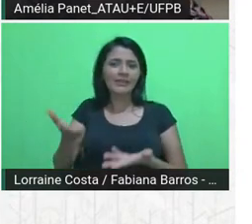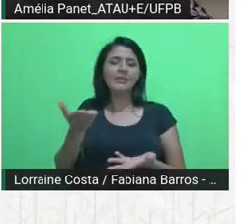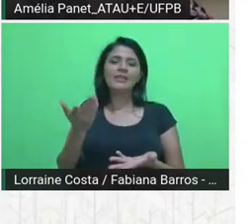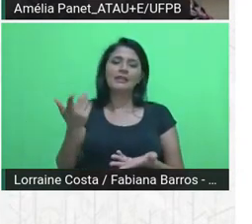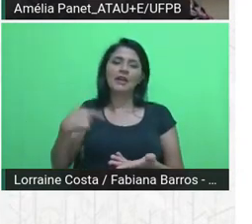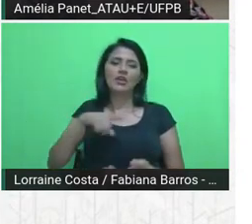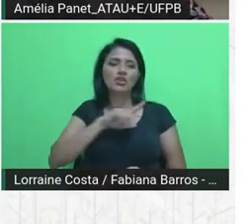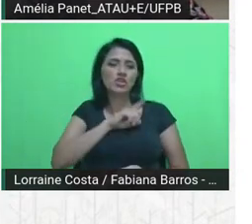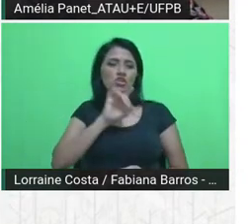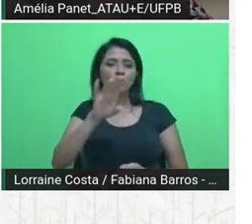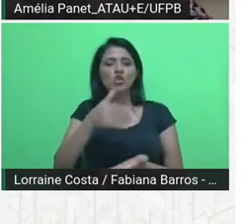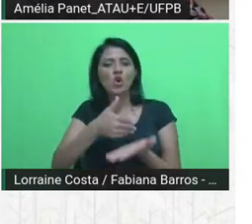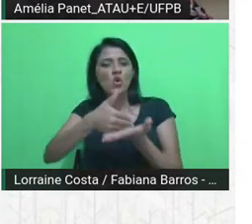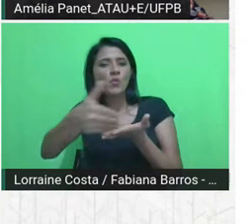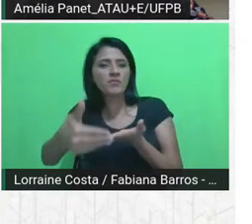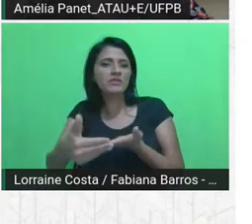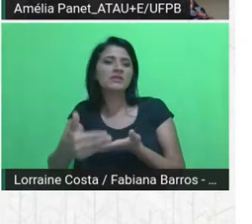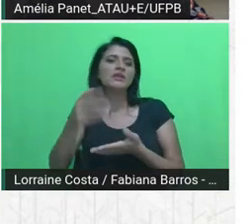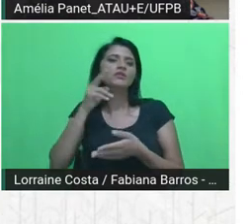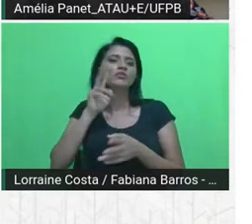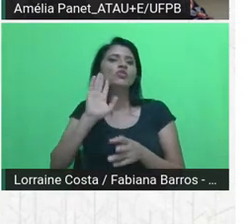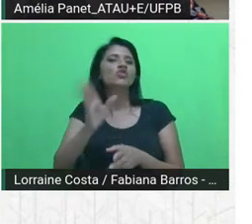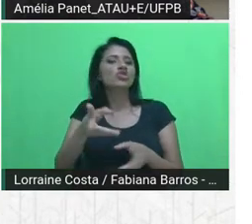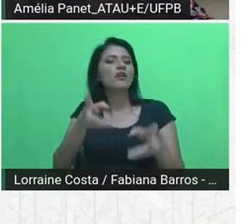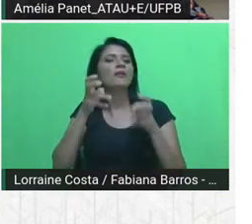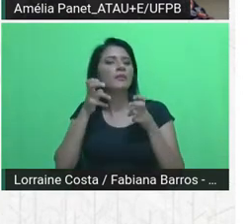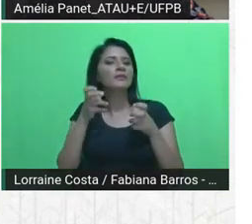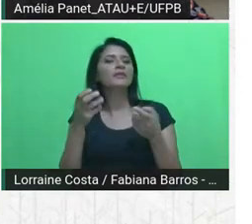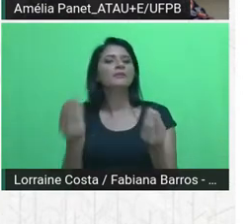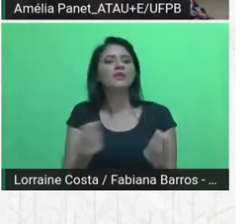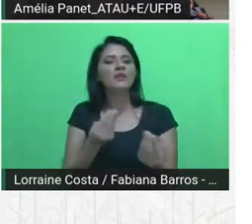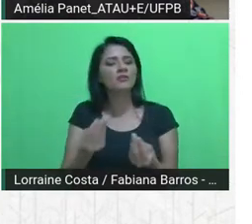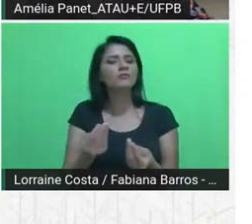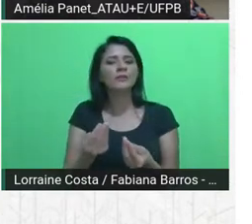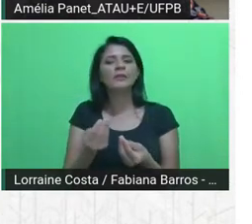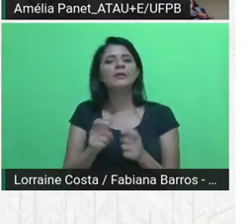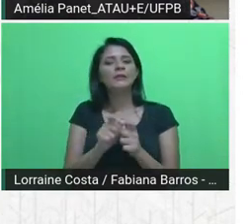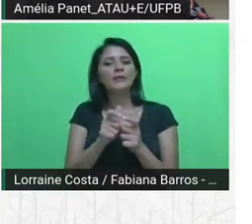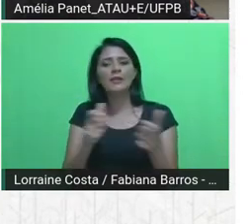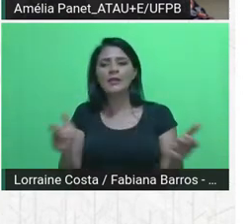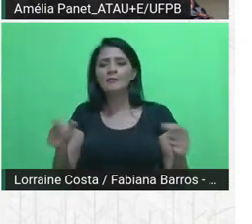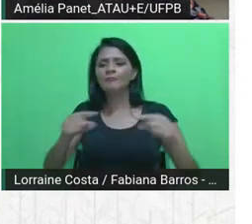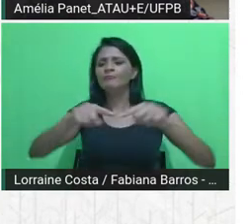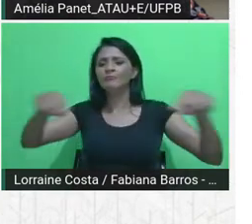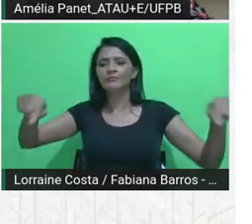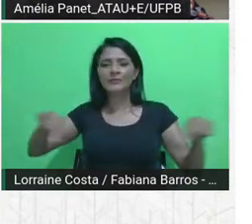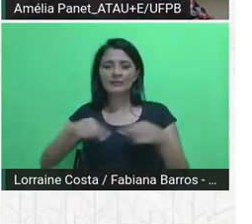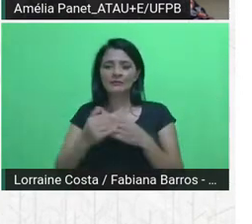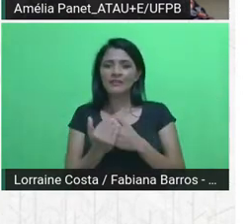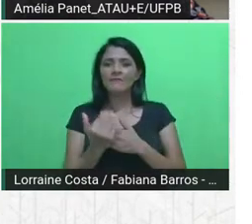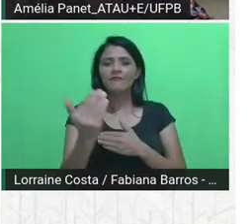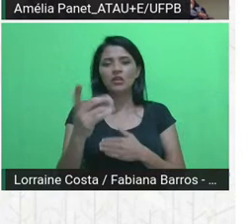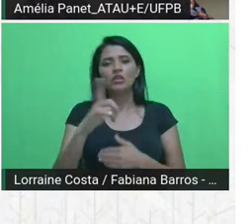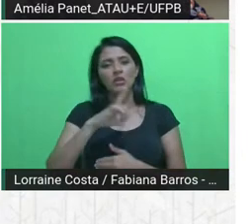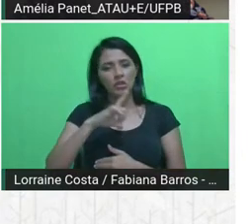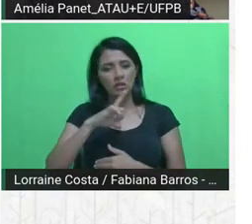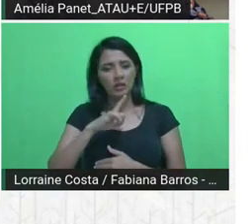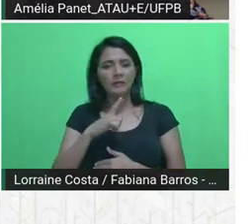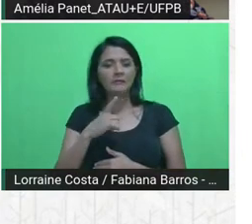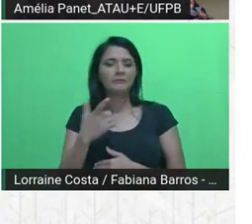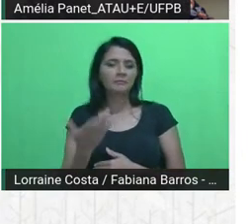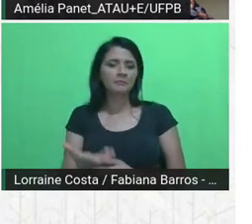começando, mas vemos, assim, estamos vendo o imenso território que temos pela frente, né, então,